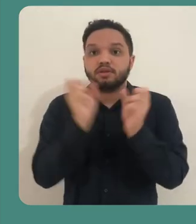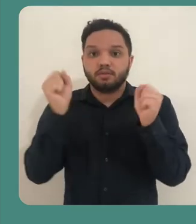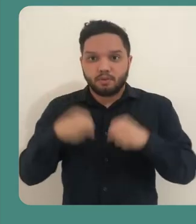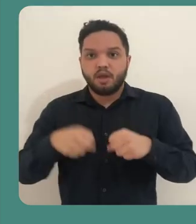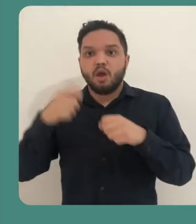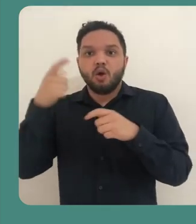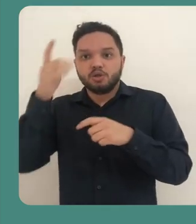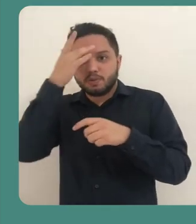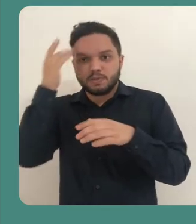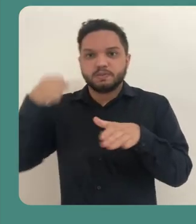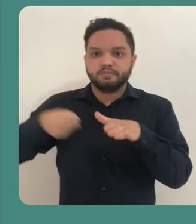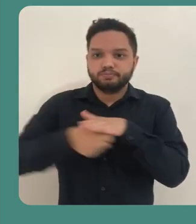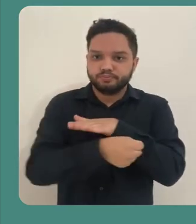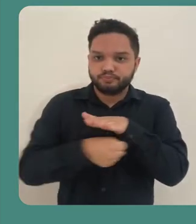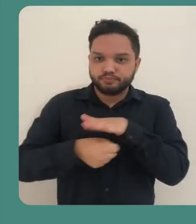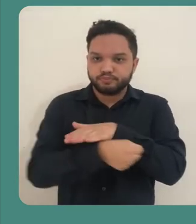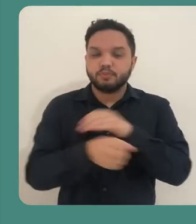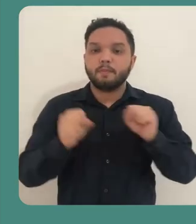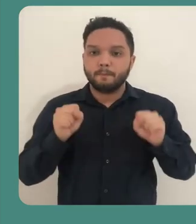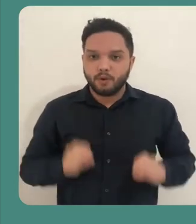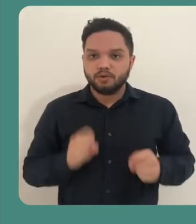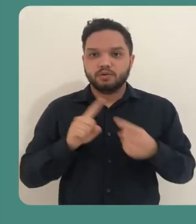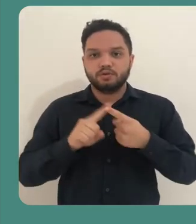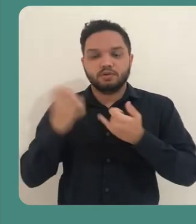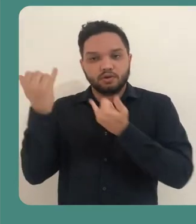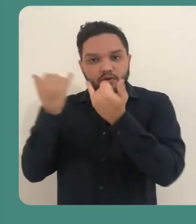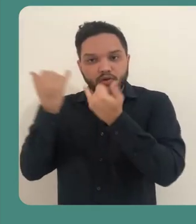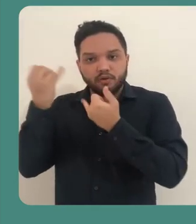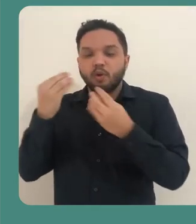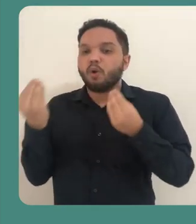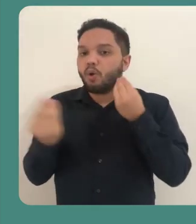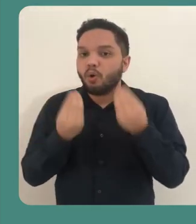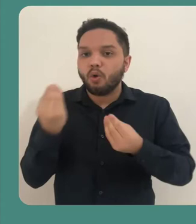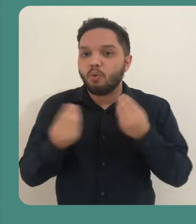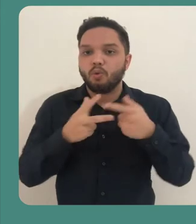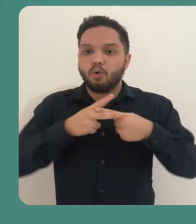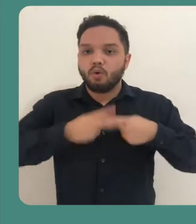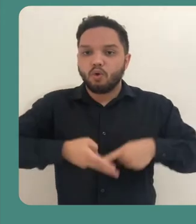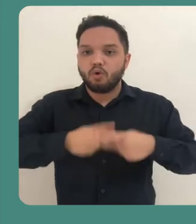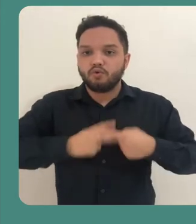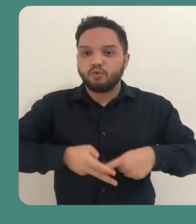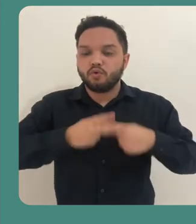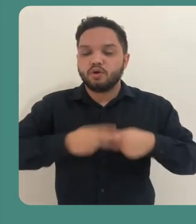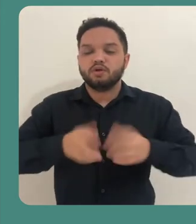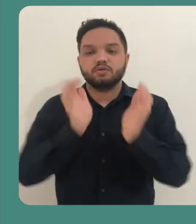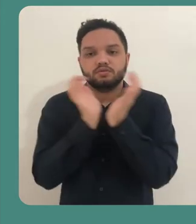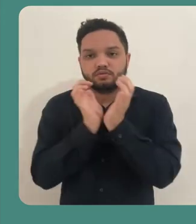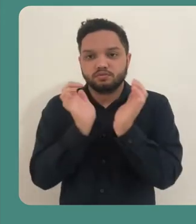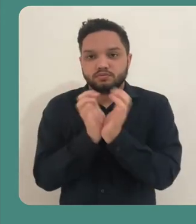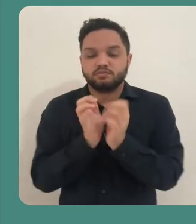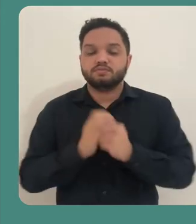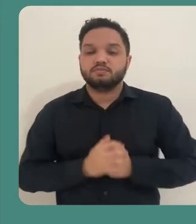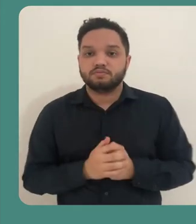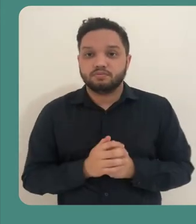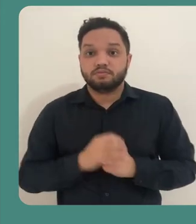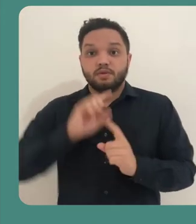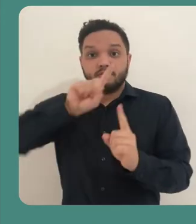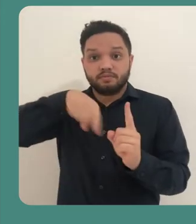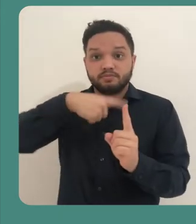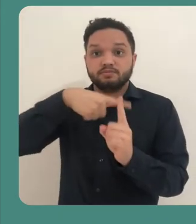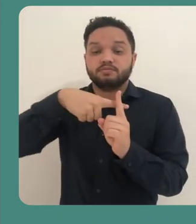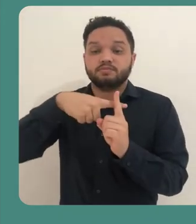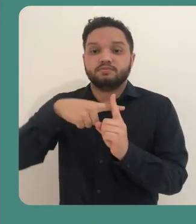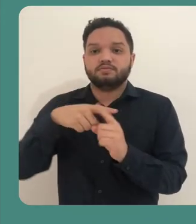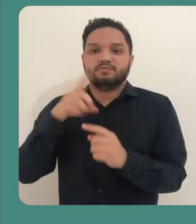equipe. Você também pode adicionar outros membros. Você vê informações sobre as configurações dessa equipe, desse time.